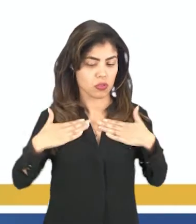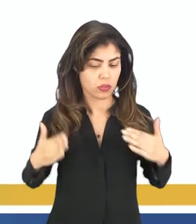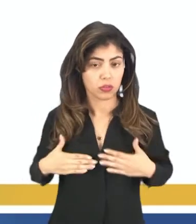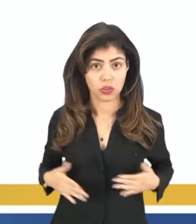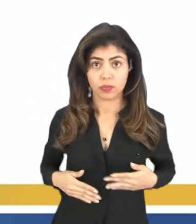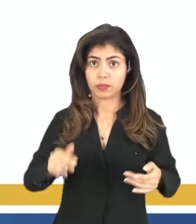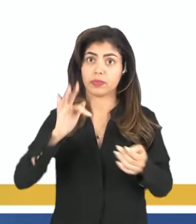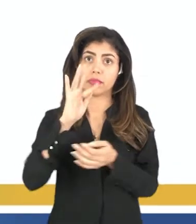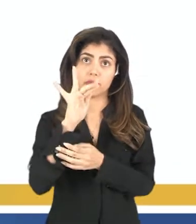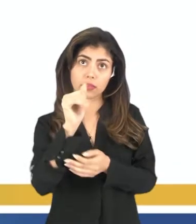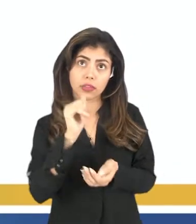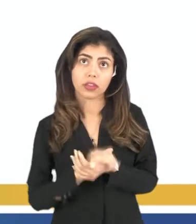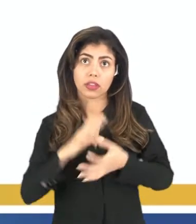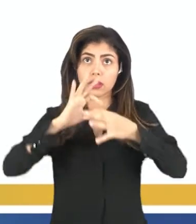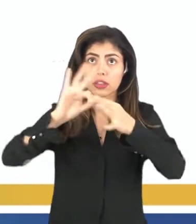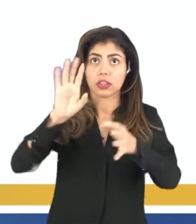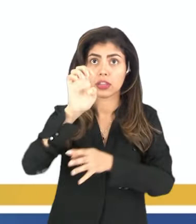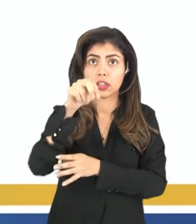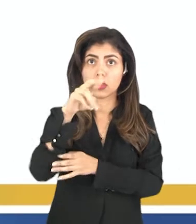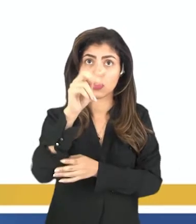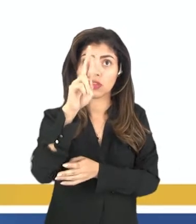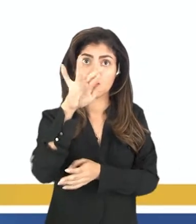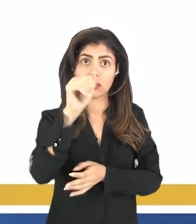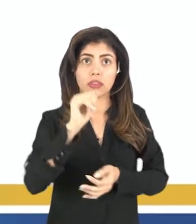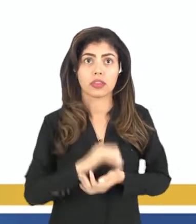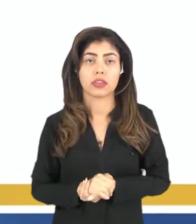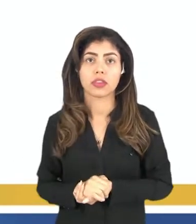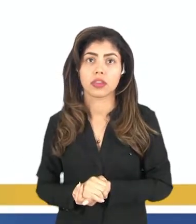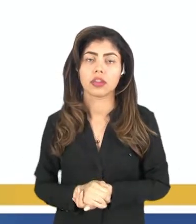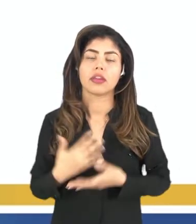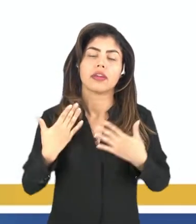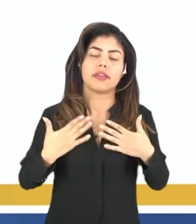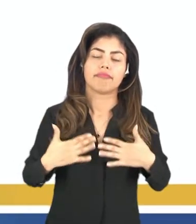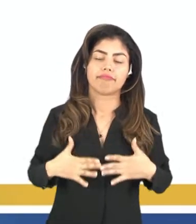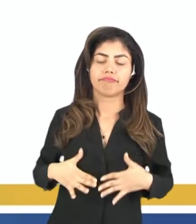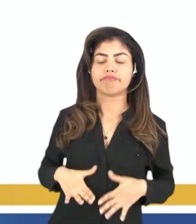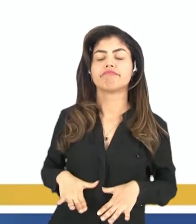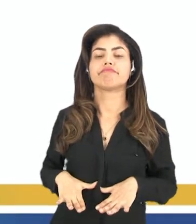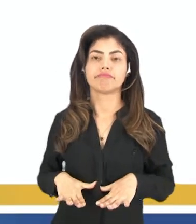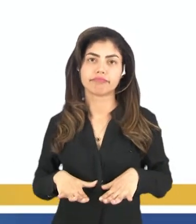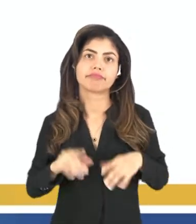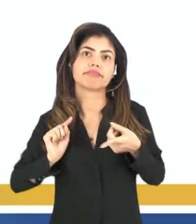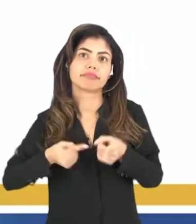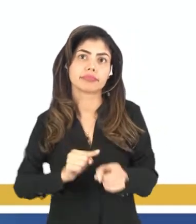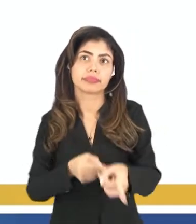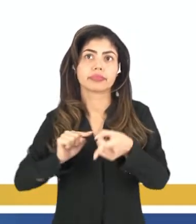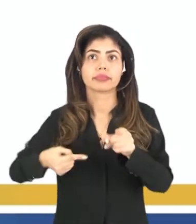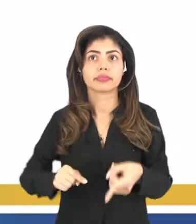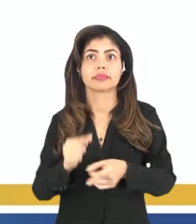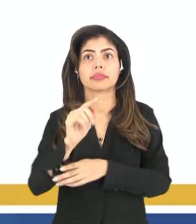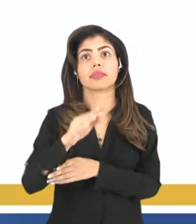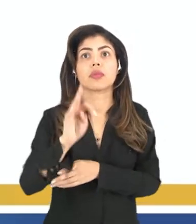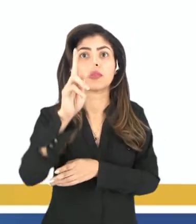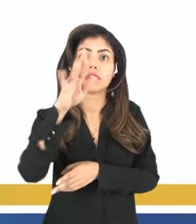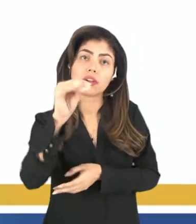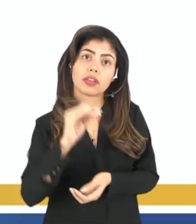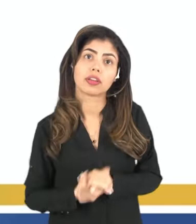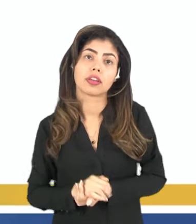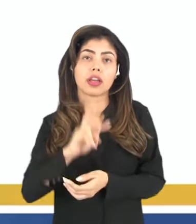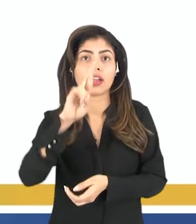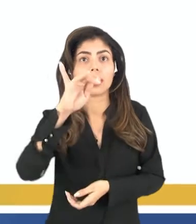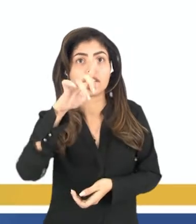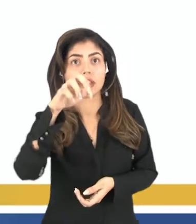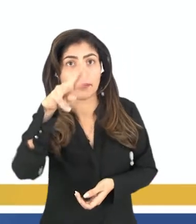físico, a liberação de endorfina, além de serem desafiantes e motivadores, nós temos o